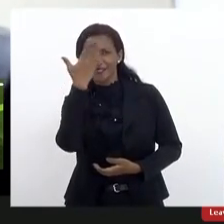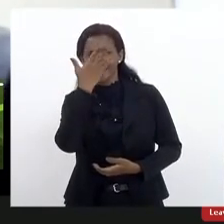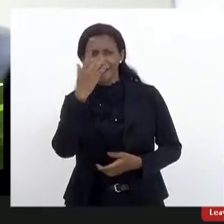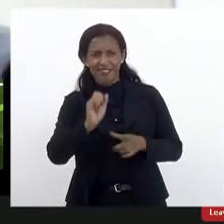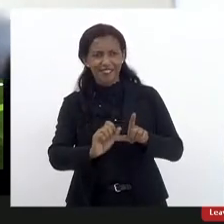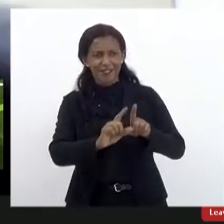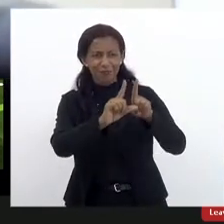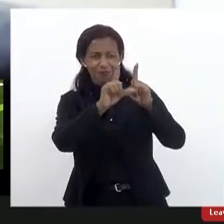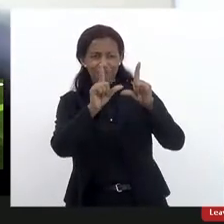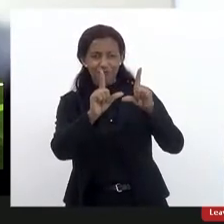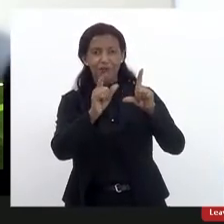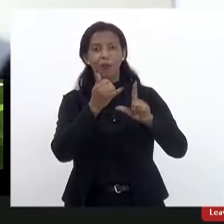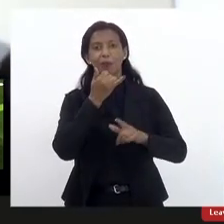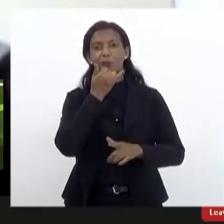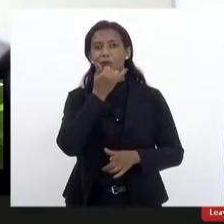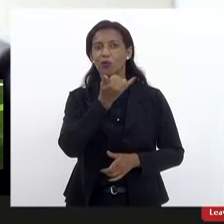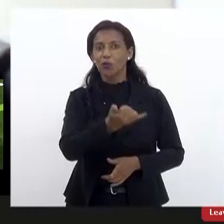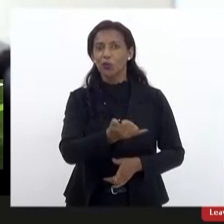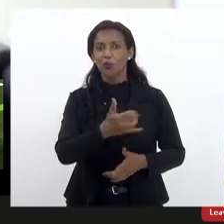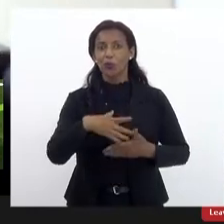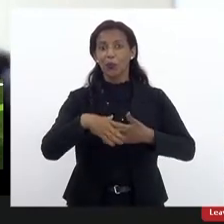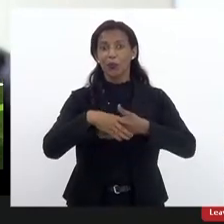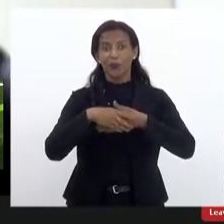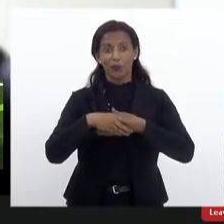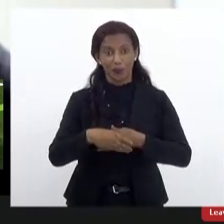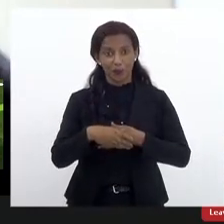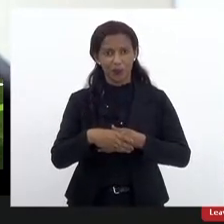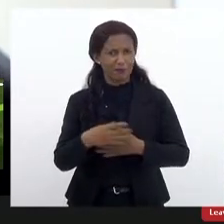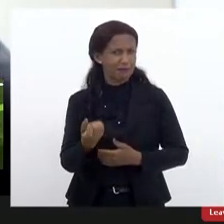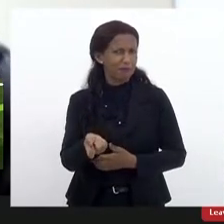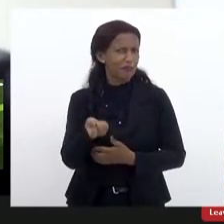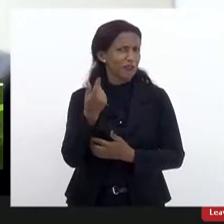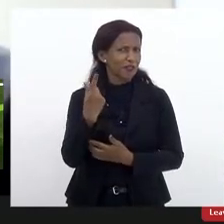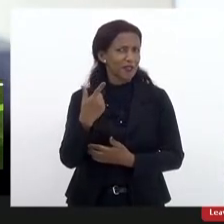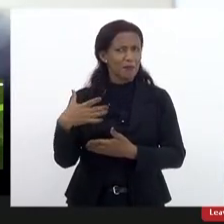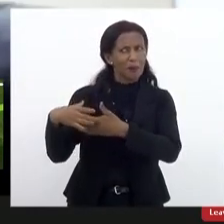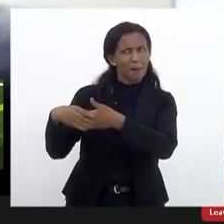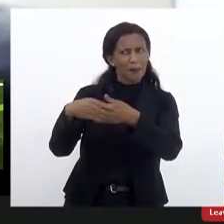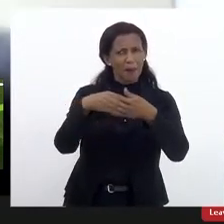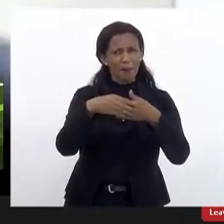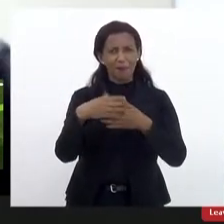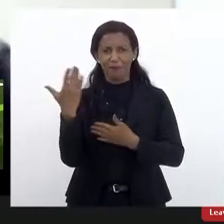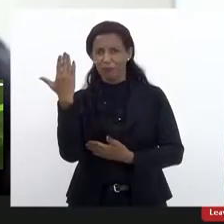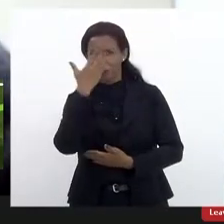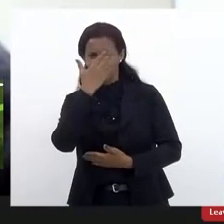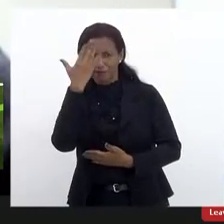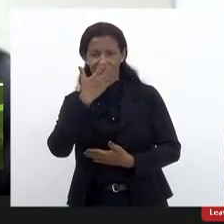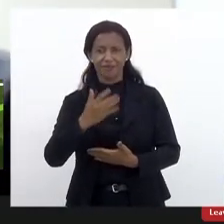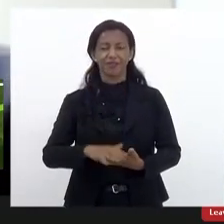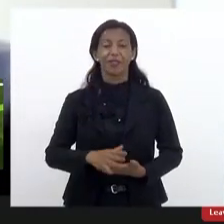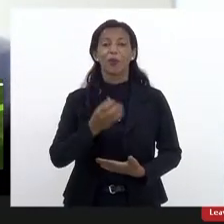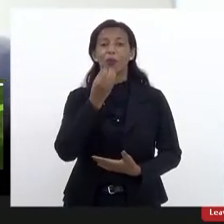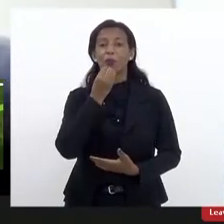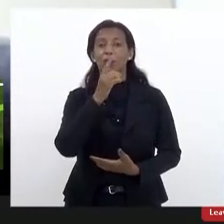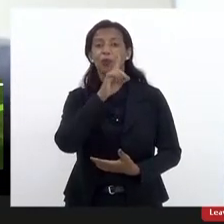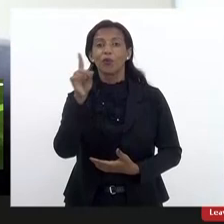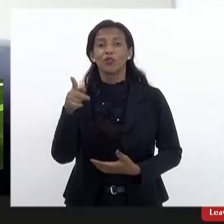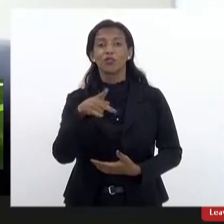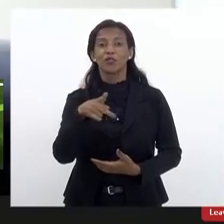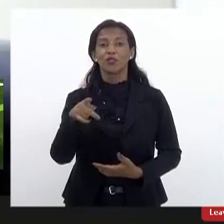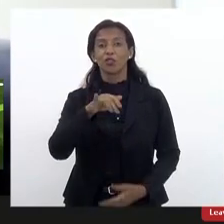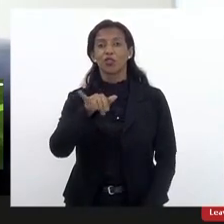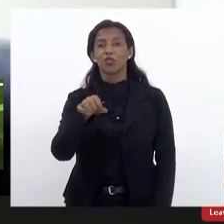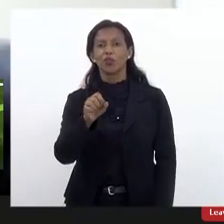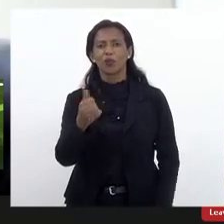para mim aqui a janelinha, peço desculpa por não ter cumprimentado antes, até estranhei o pessoal cumprimentando e eu não estava vendo. Então, bom dia, professora Joilza,